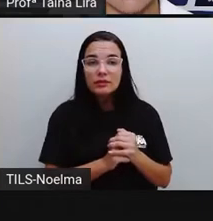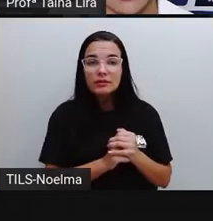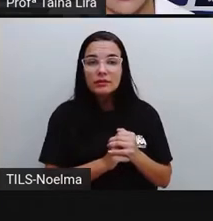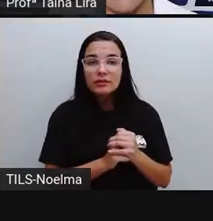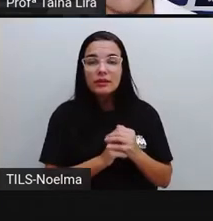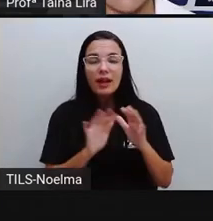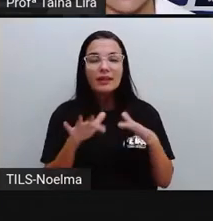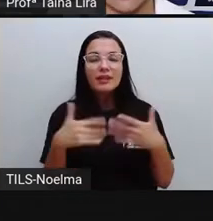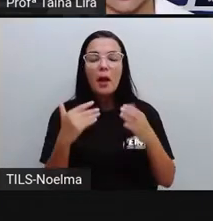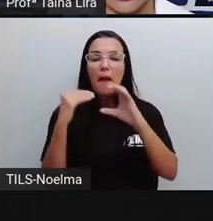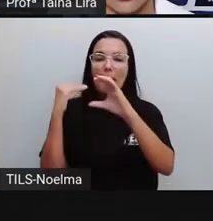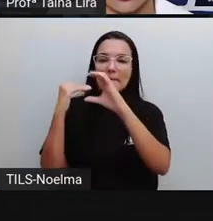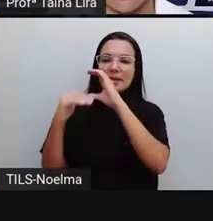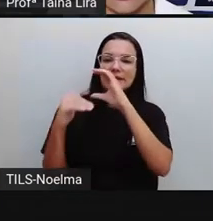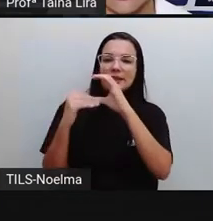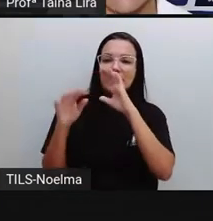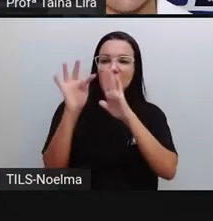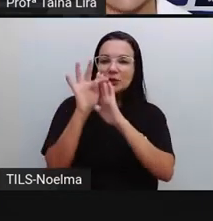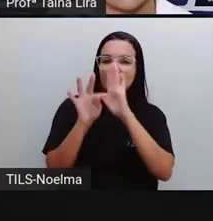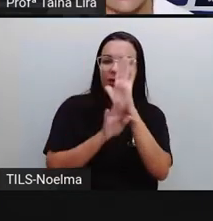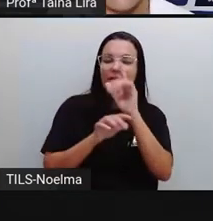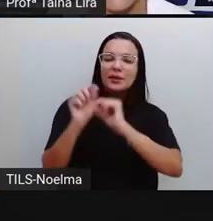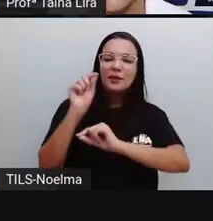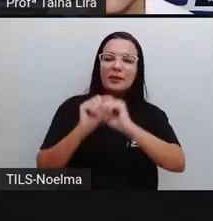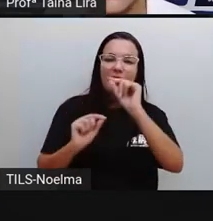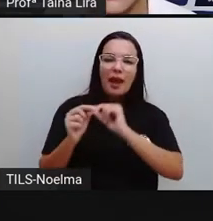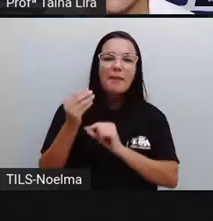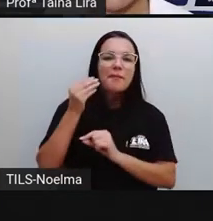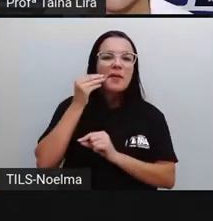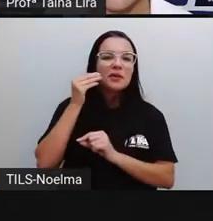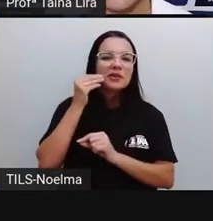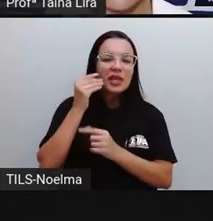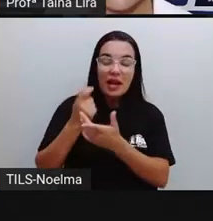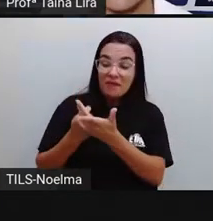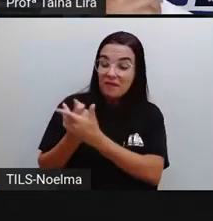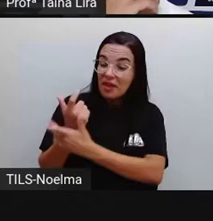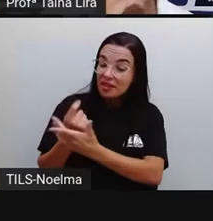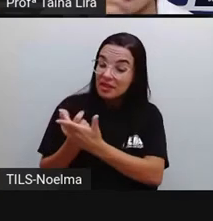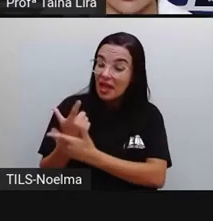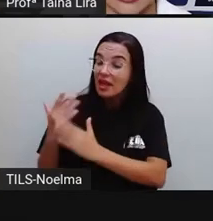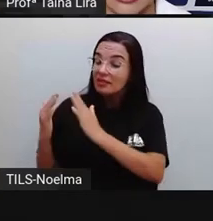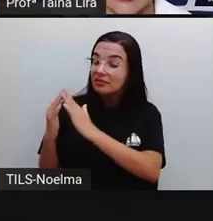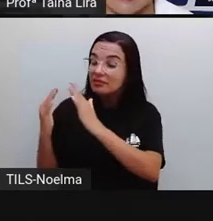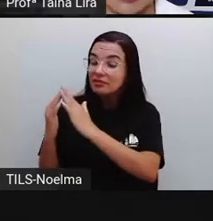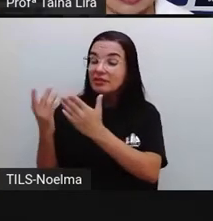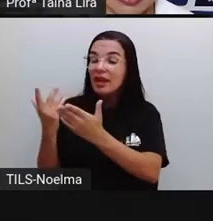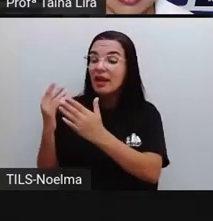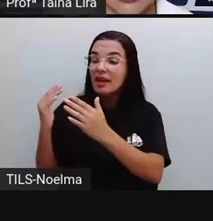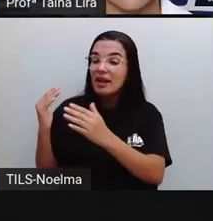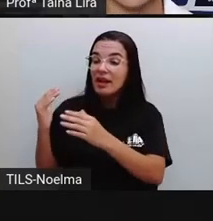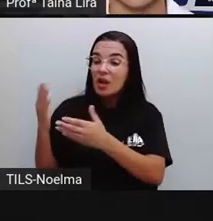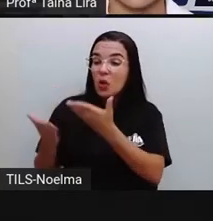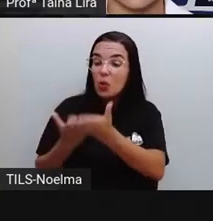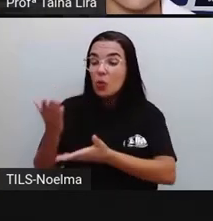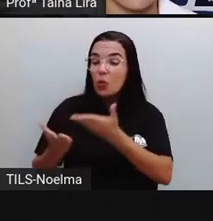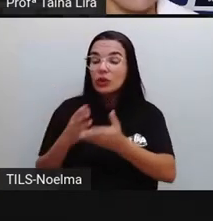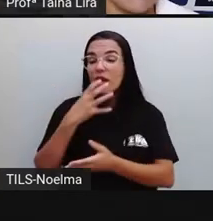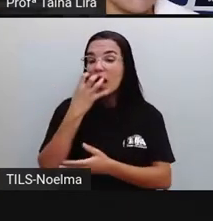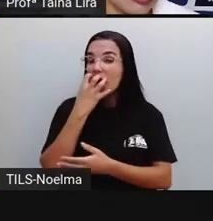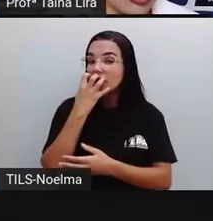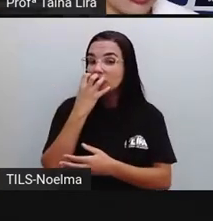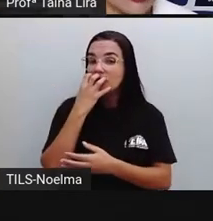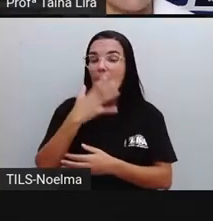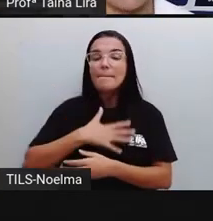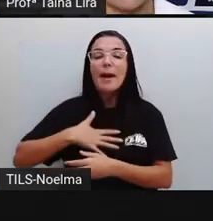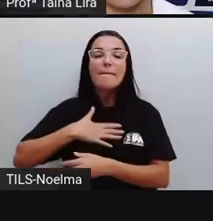Então, a mensagem do texto, né, ele vem ali, é vender o serviço dele, que é de